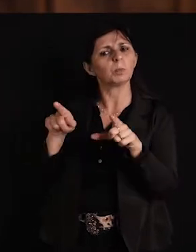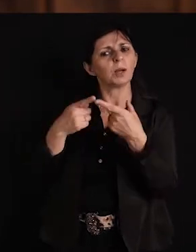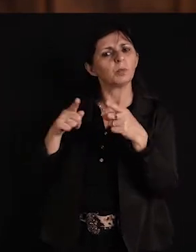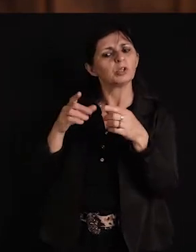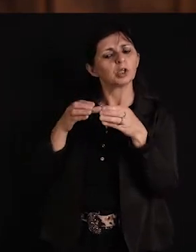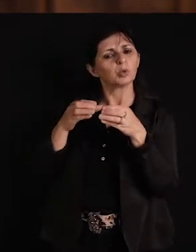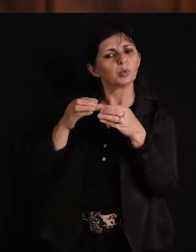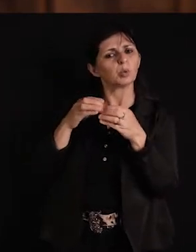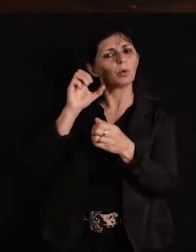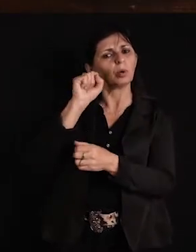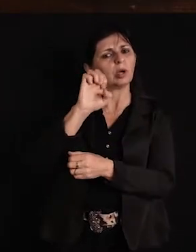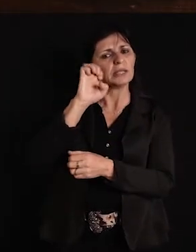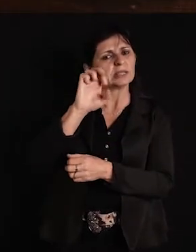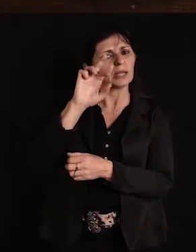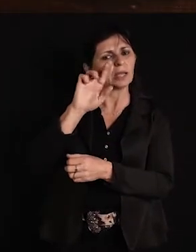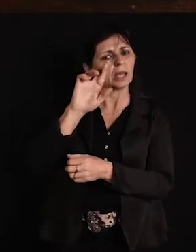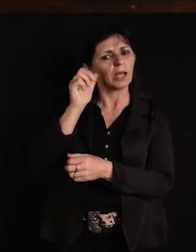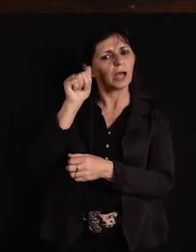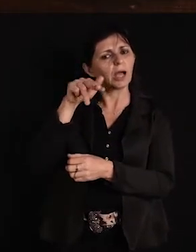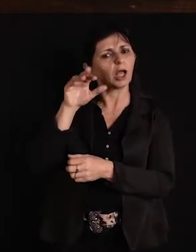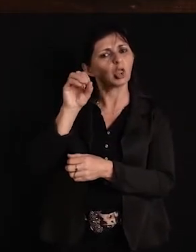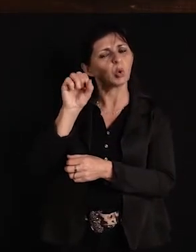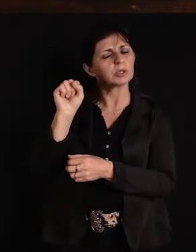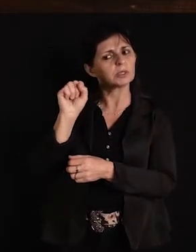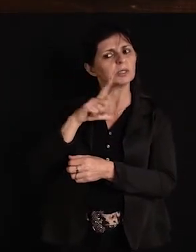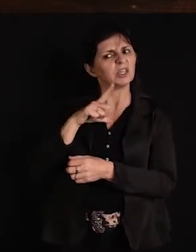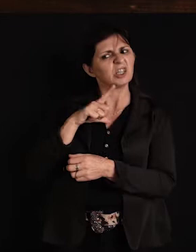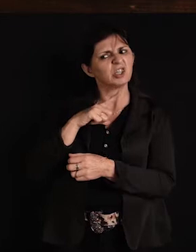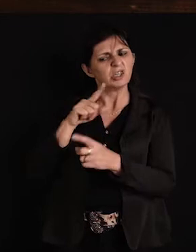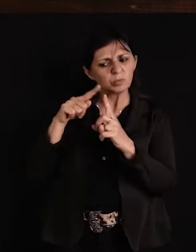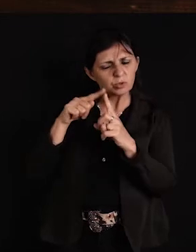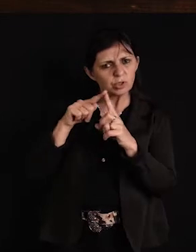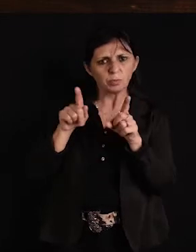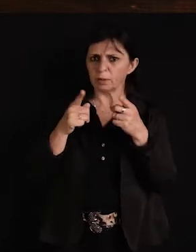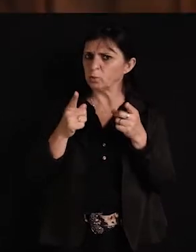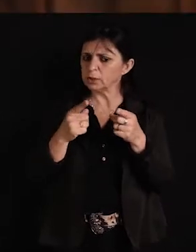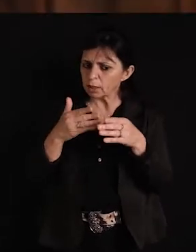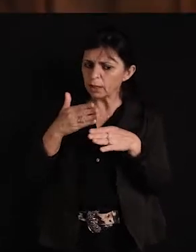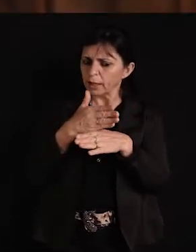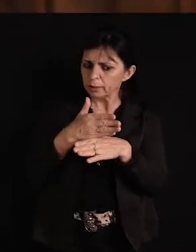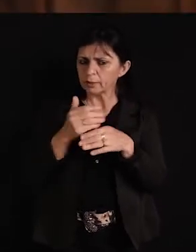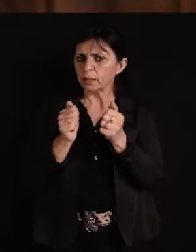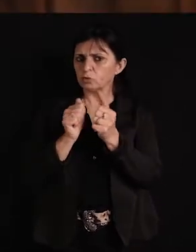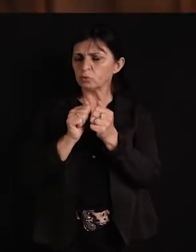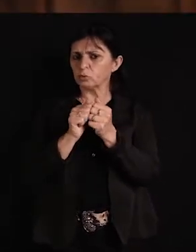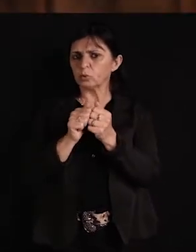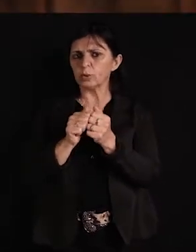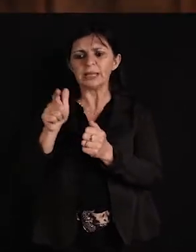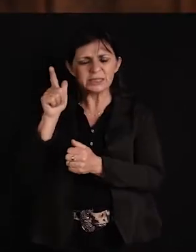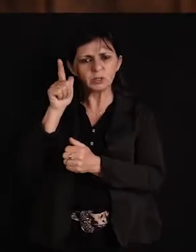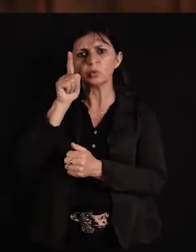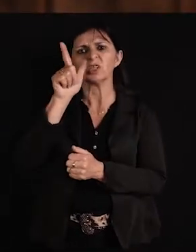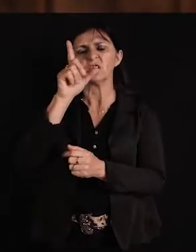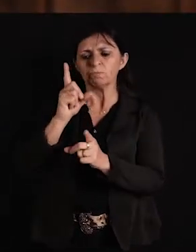musical dos Serranos, a música se chama Pelos. E ela tem uma entradinha ali de contrabaixo, tem uma puxadinha, tem uma coisinha ali e coisa e tal, e eles não conseguiam se